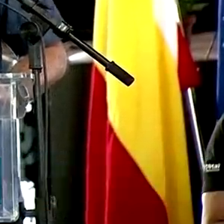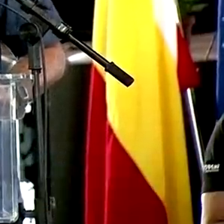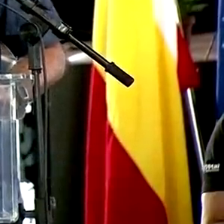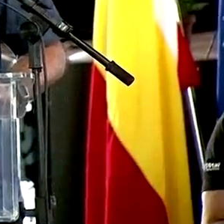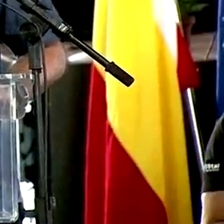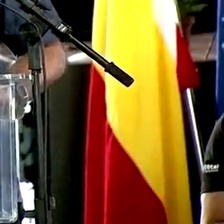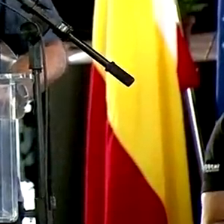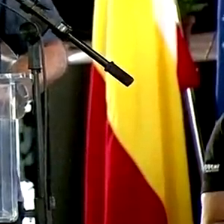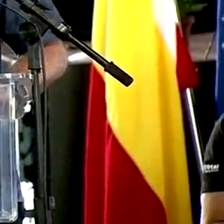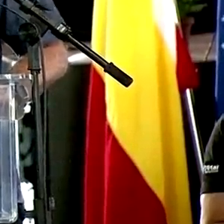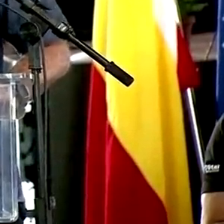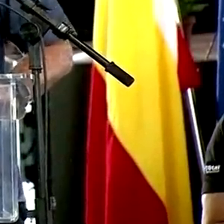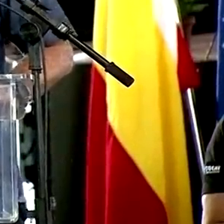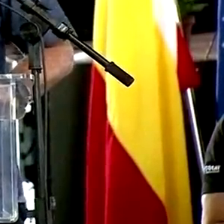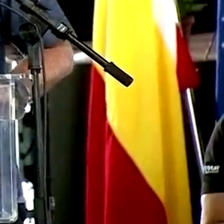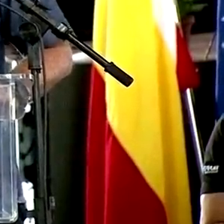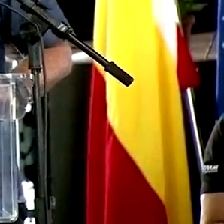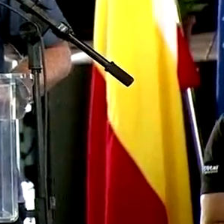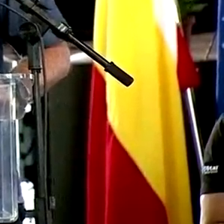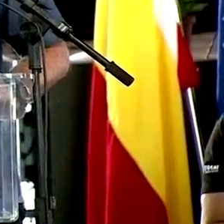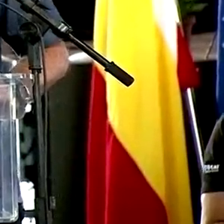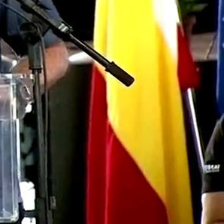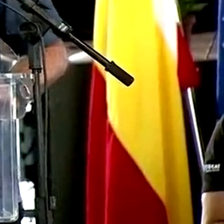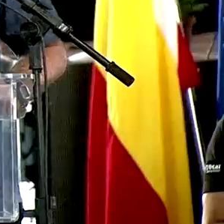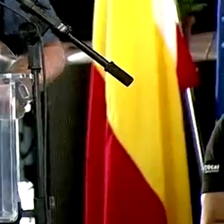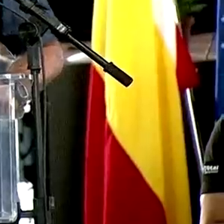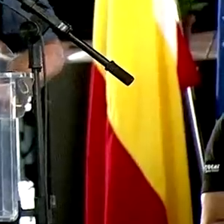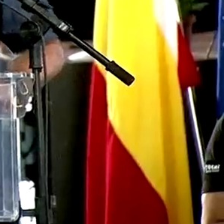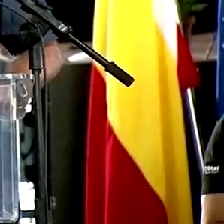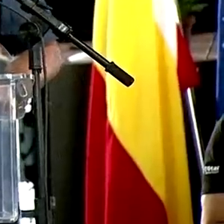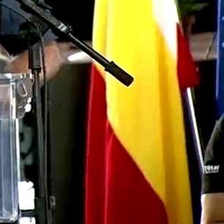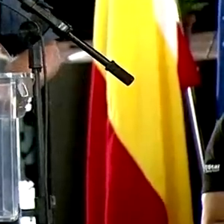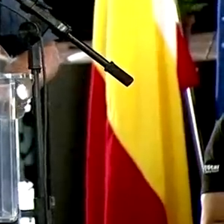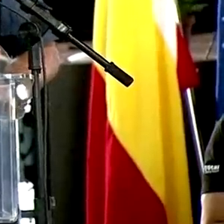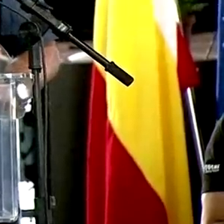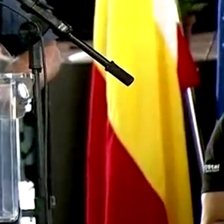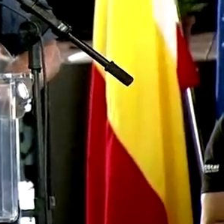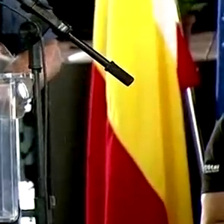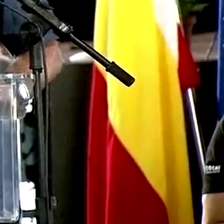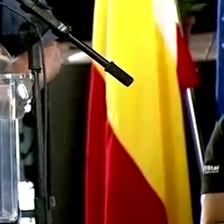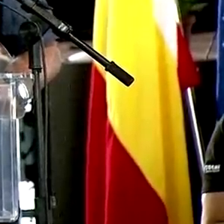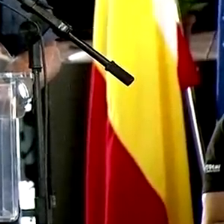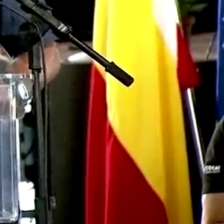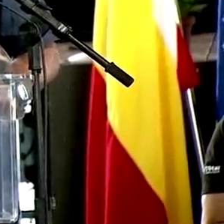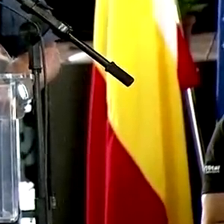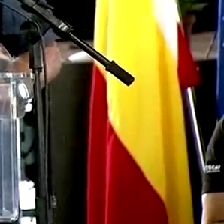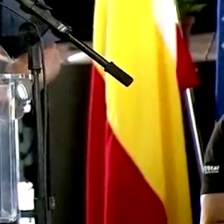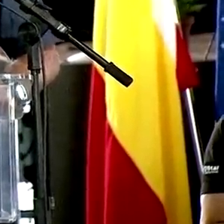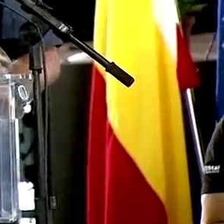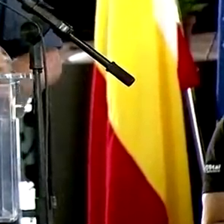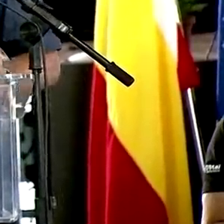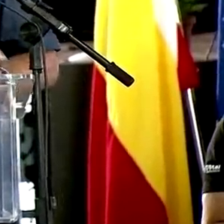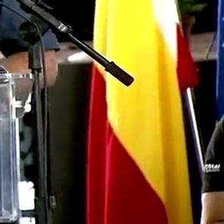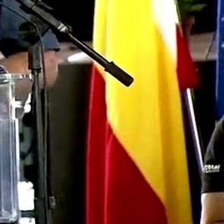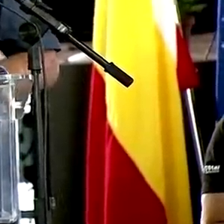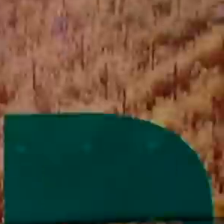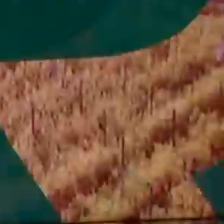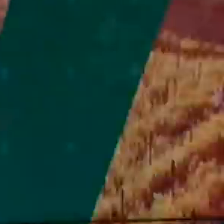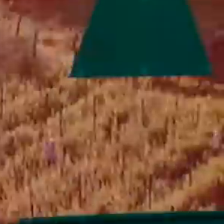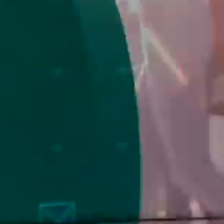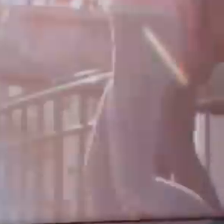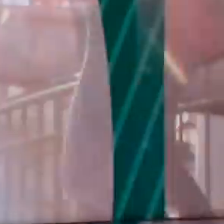por mais do que defender das meios para que o nosso agronegócio cada vez mais prospere.